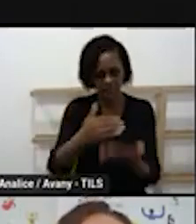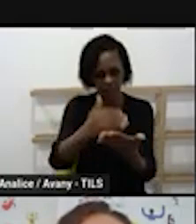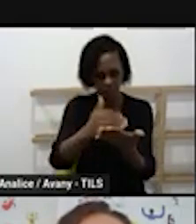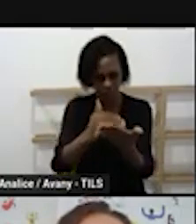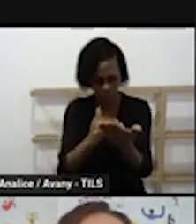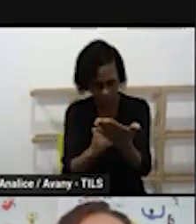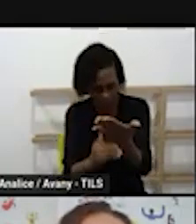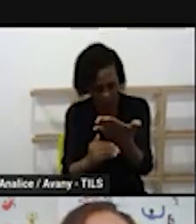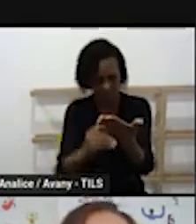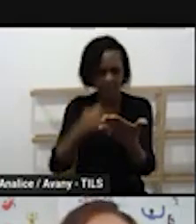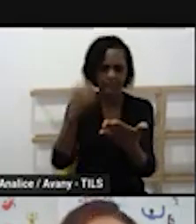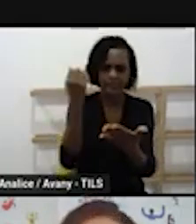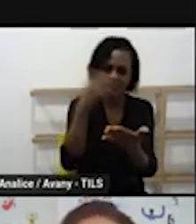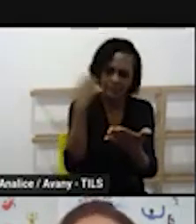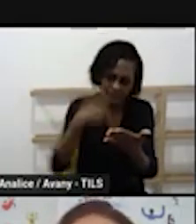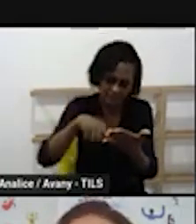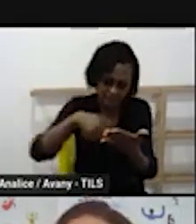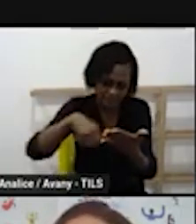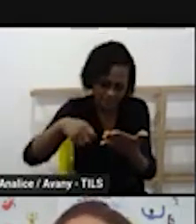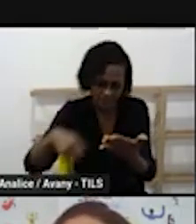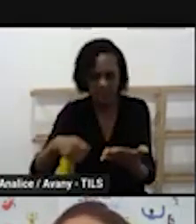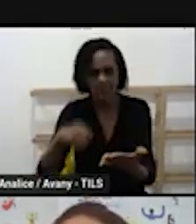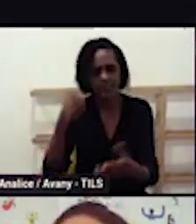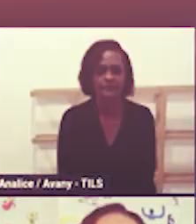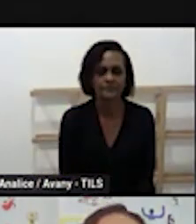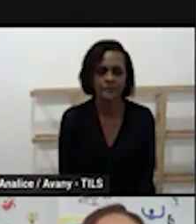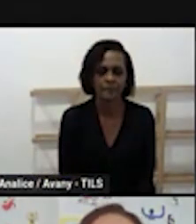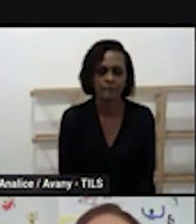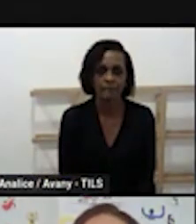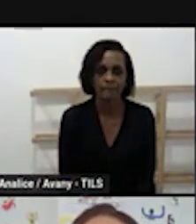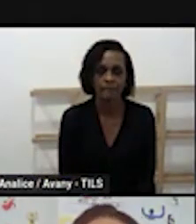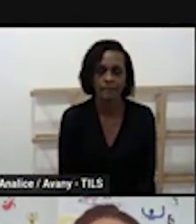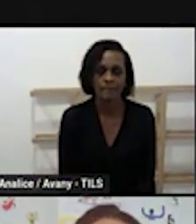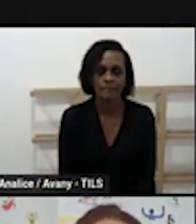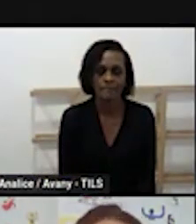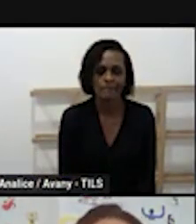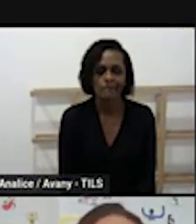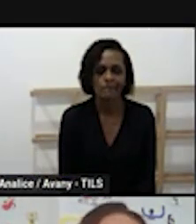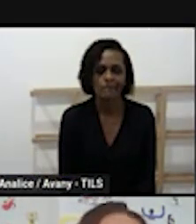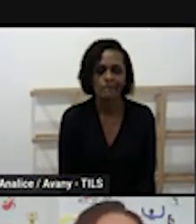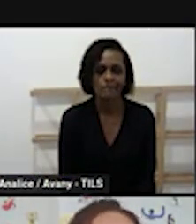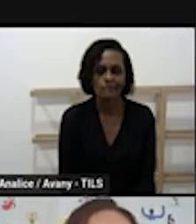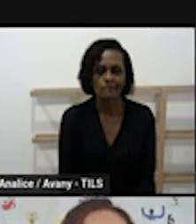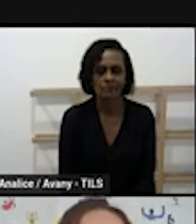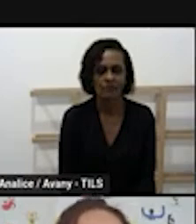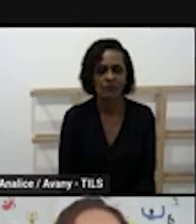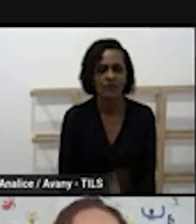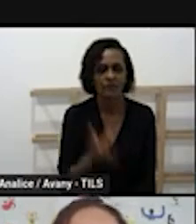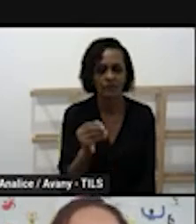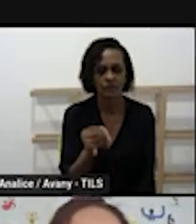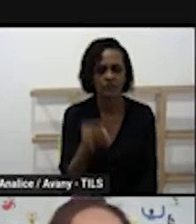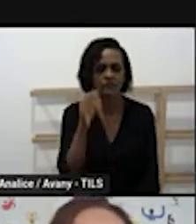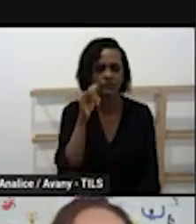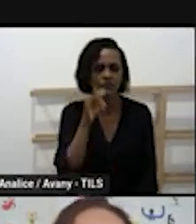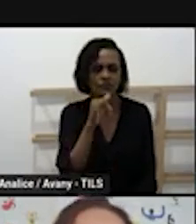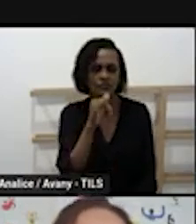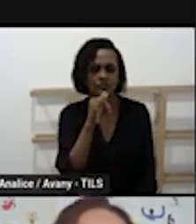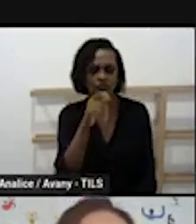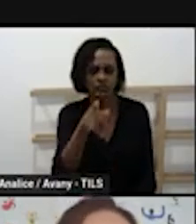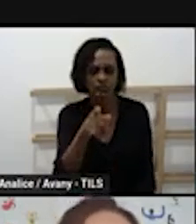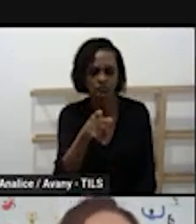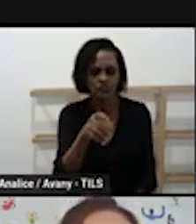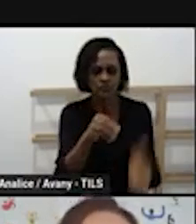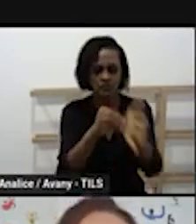a construção do plano de curso agora no início do ano aqui nós temos documentos normativos né nacionais eu